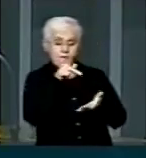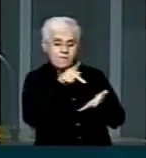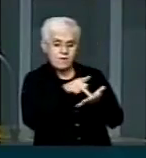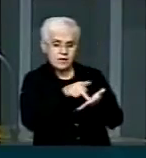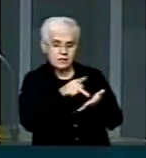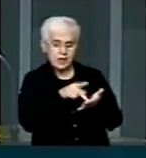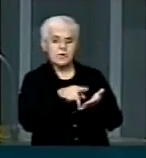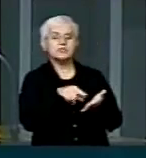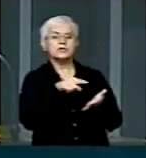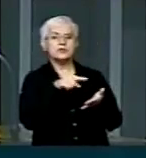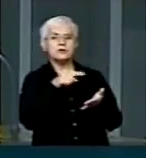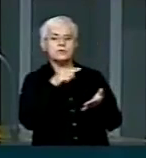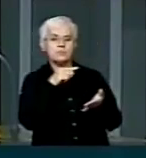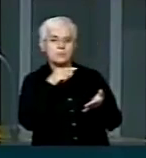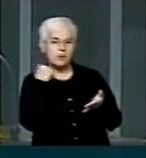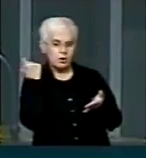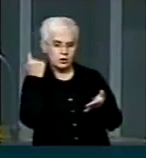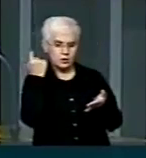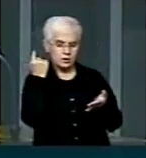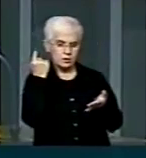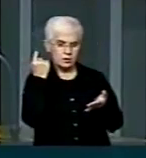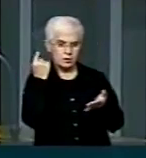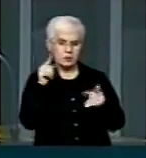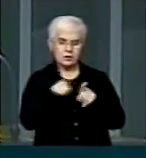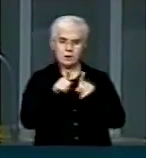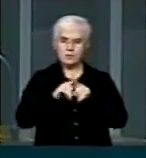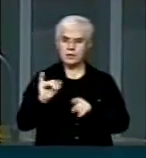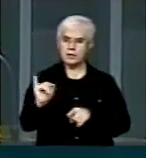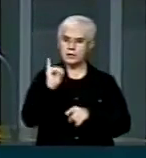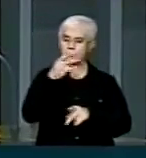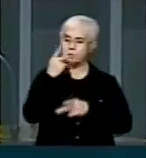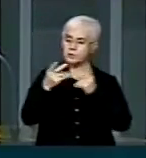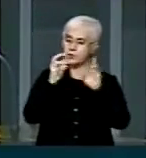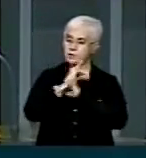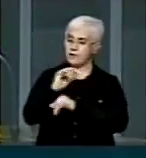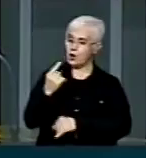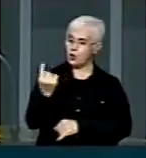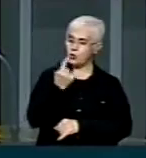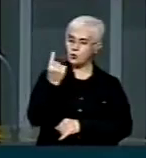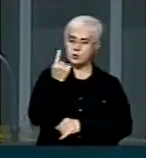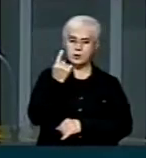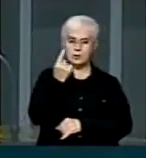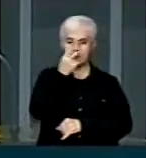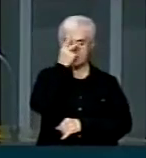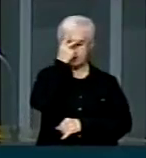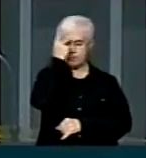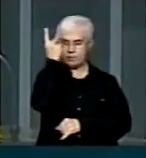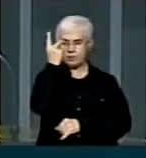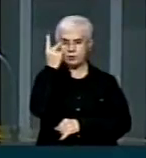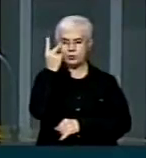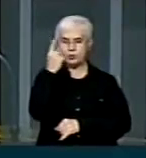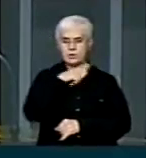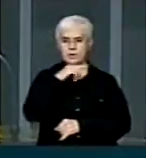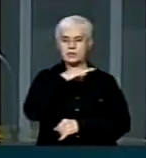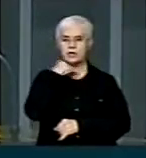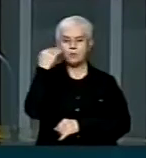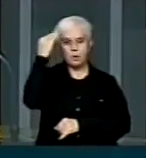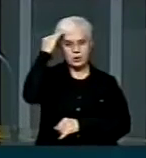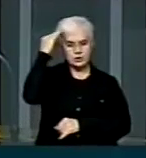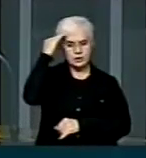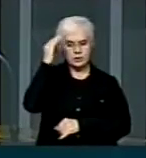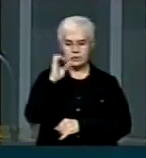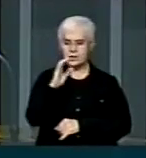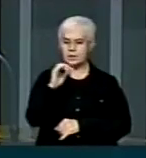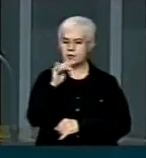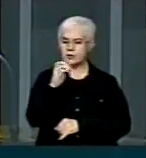situação é irreversível. Também é relevante divulgar que o único doador em morte encefálica pode